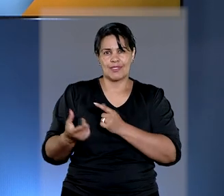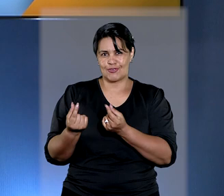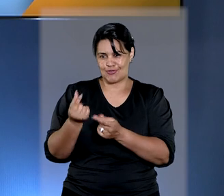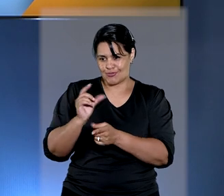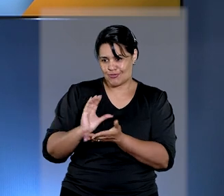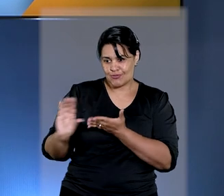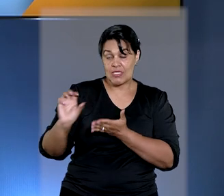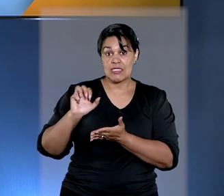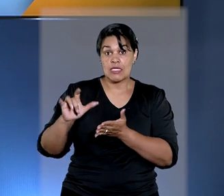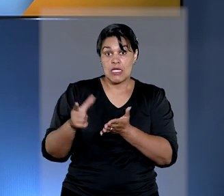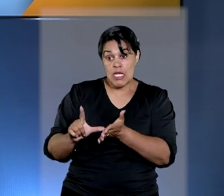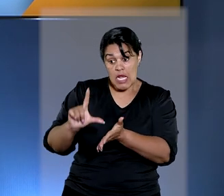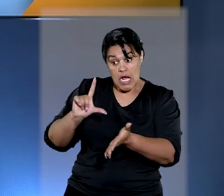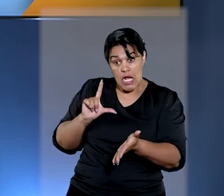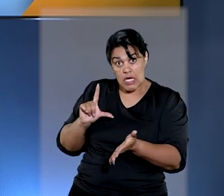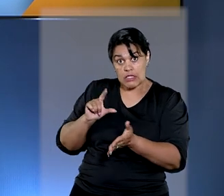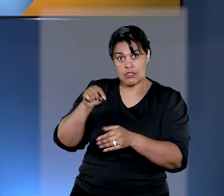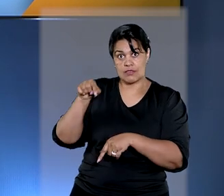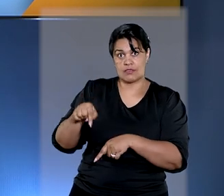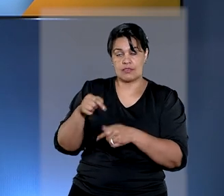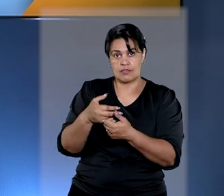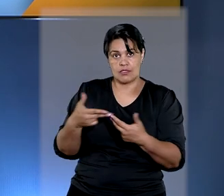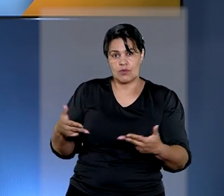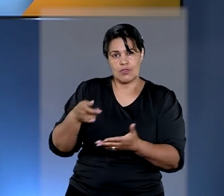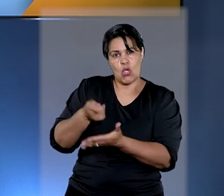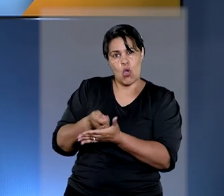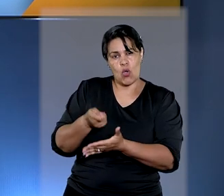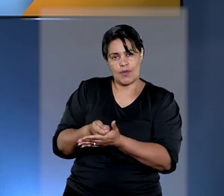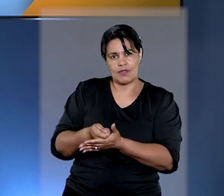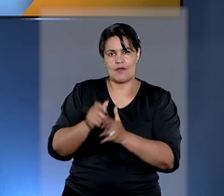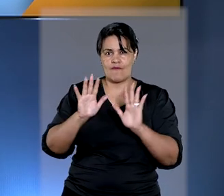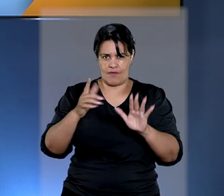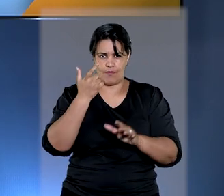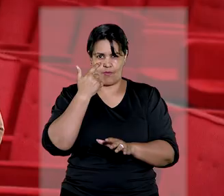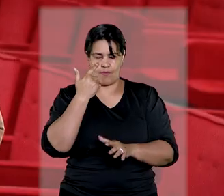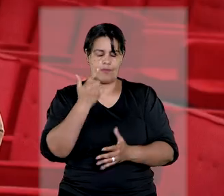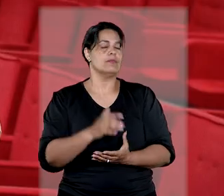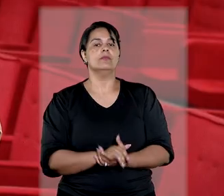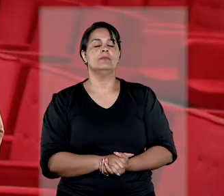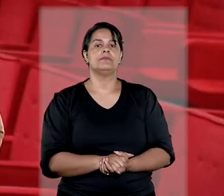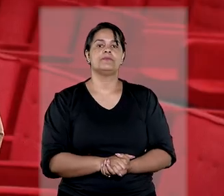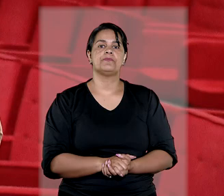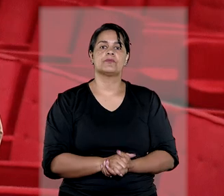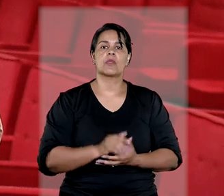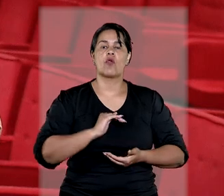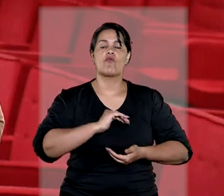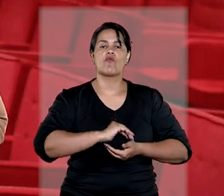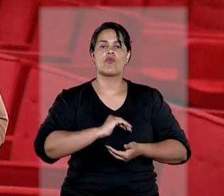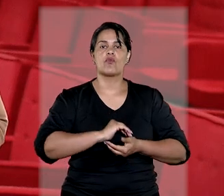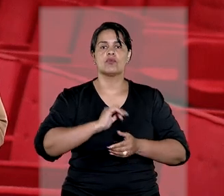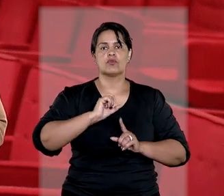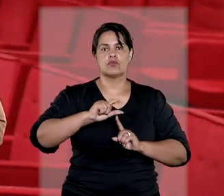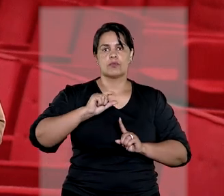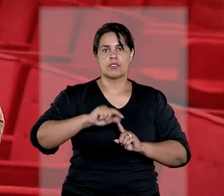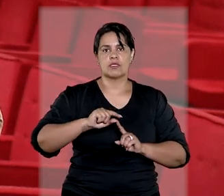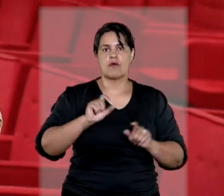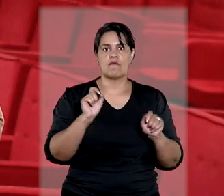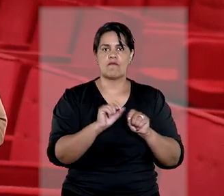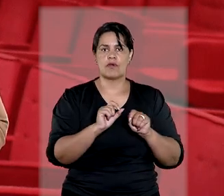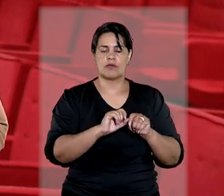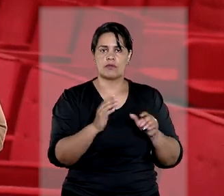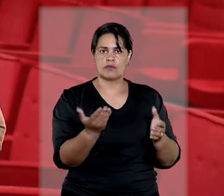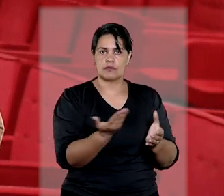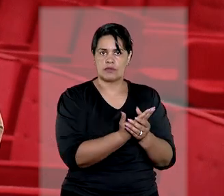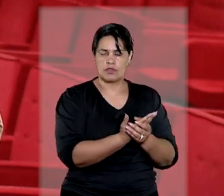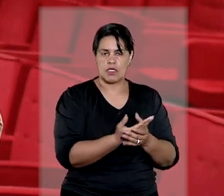ocorrer antes do momento de coexistência das obrigações. Entenda. Um fundo de pensão ajuizou a execução de título